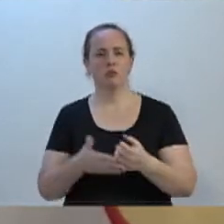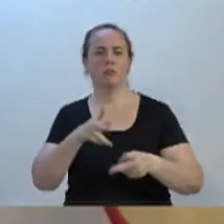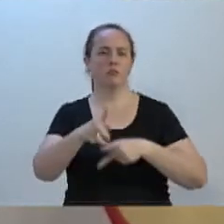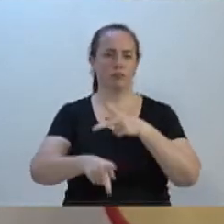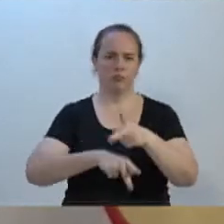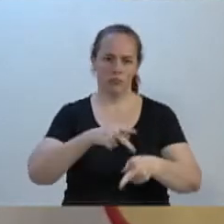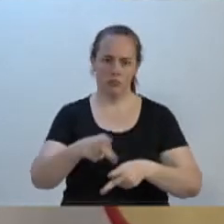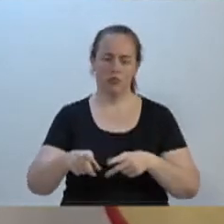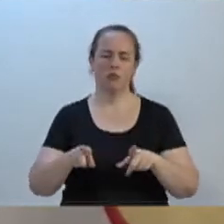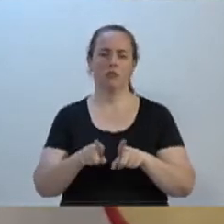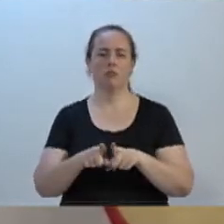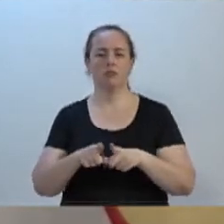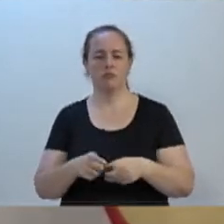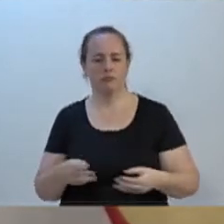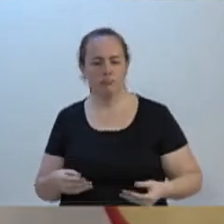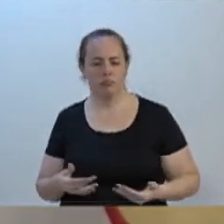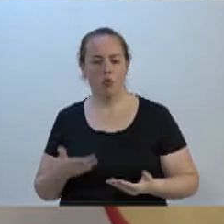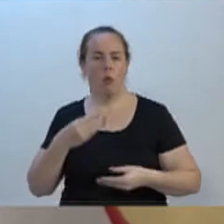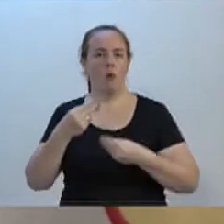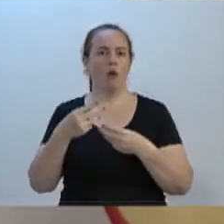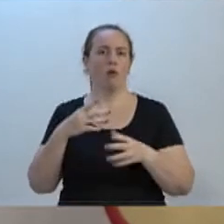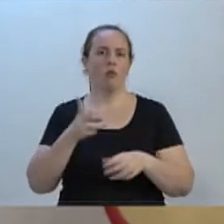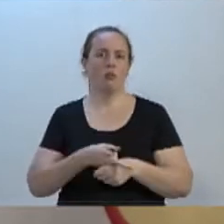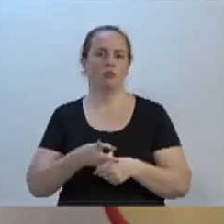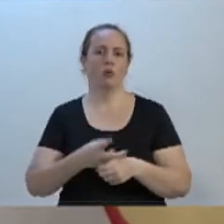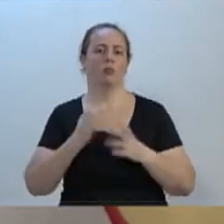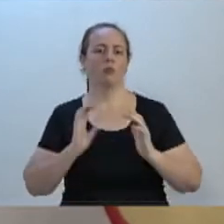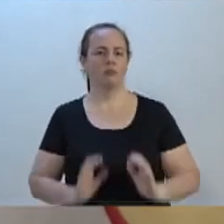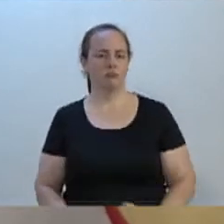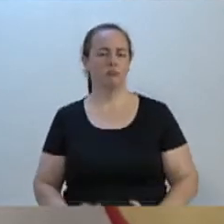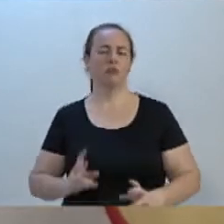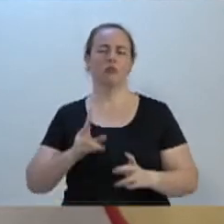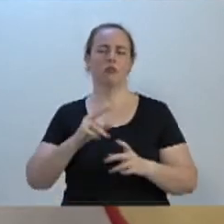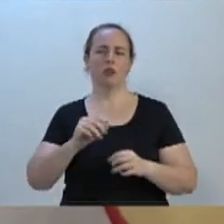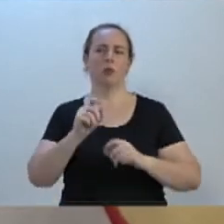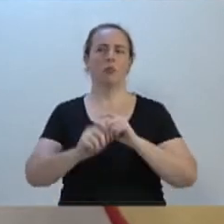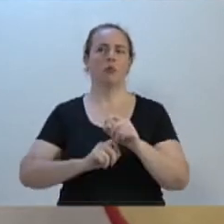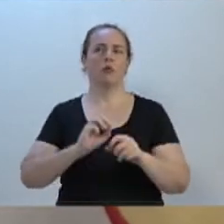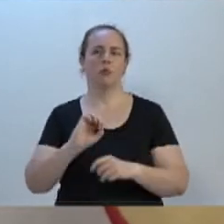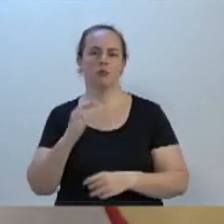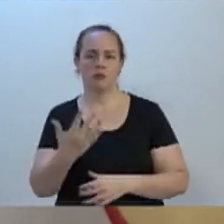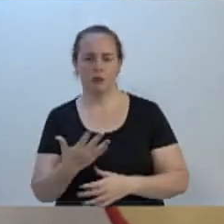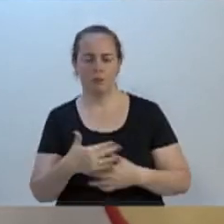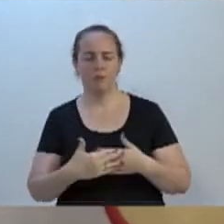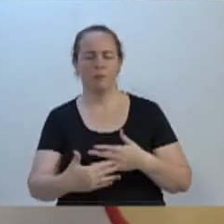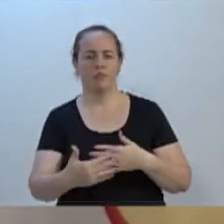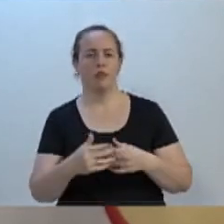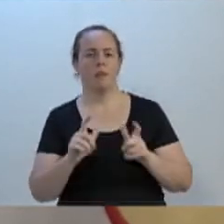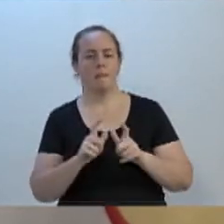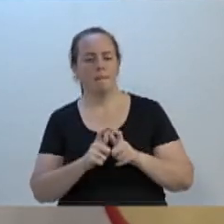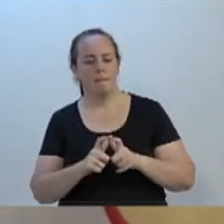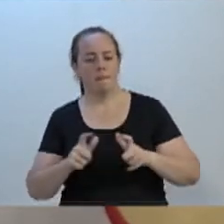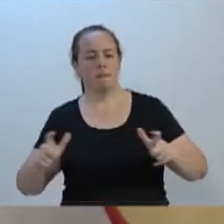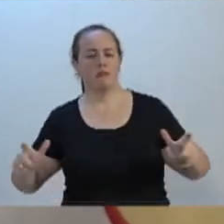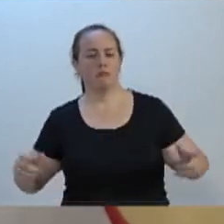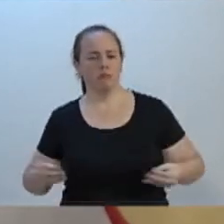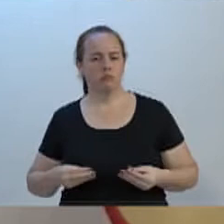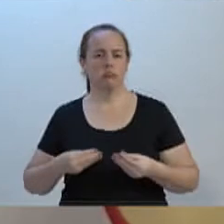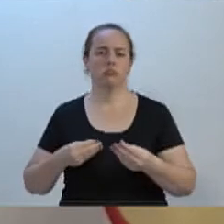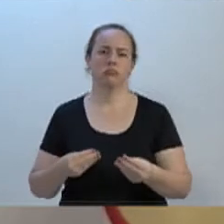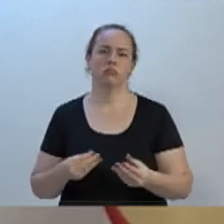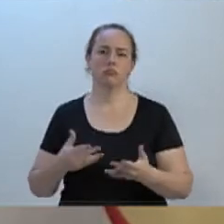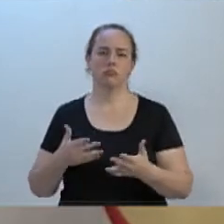população, sendo tão caridoso como tem sido, vai ser, vai se tornar, vereador Silvio Zimmermann, a maior fornecedora,